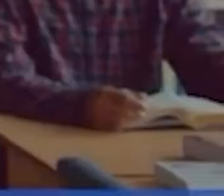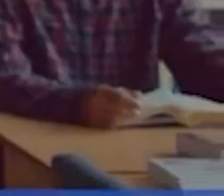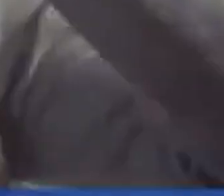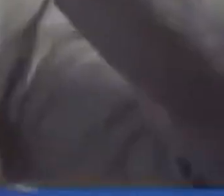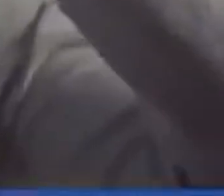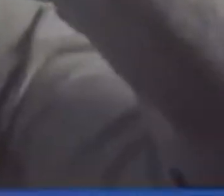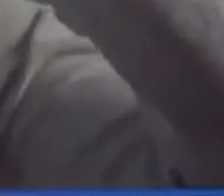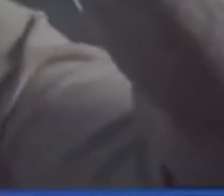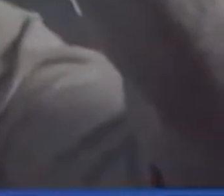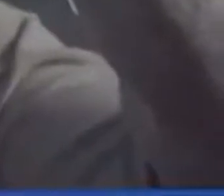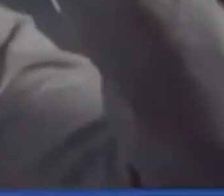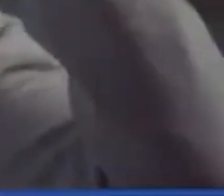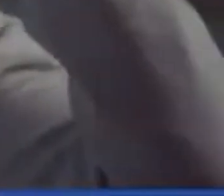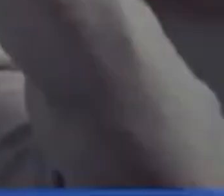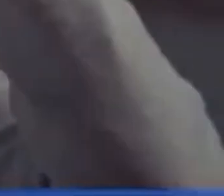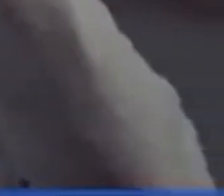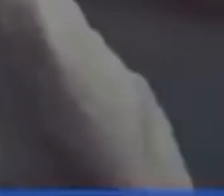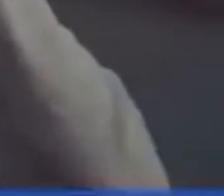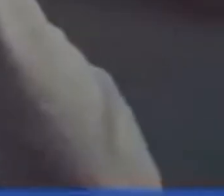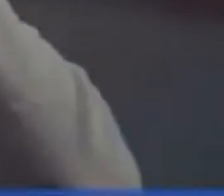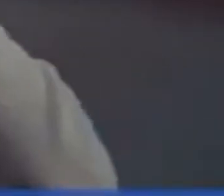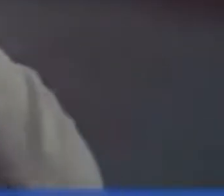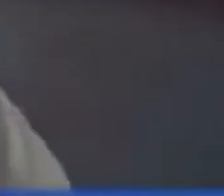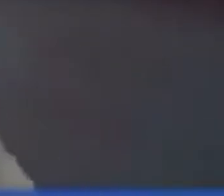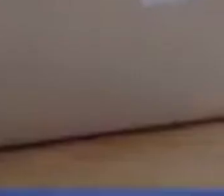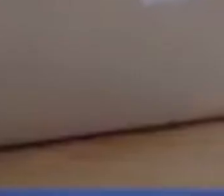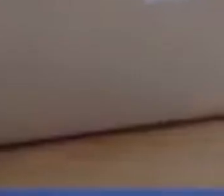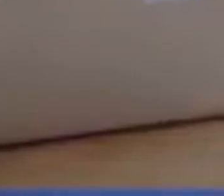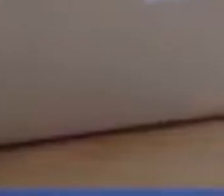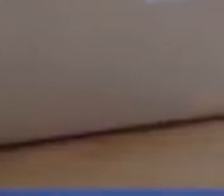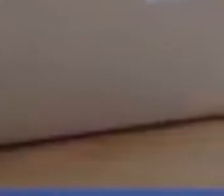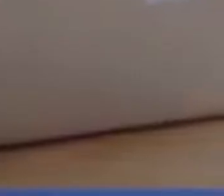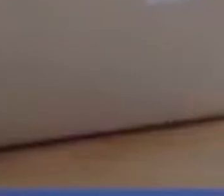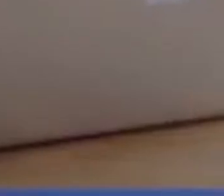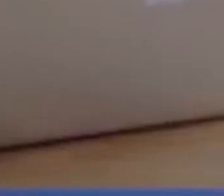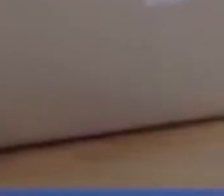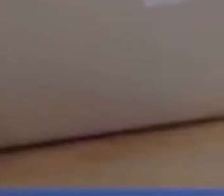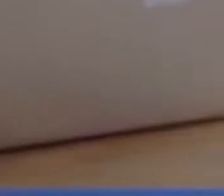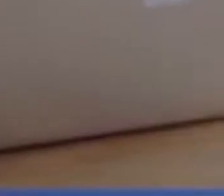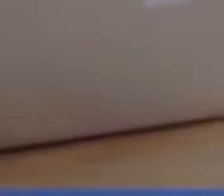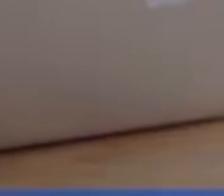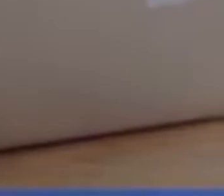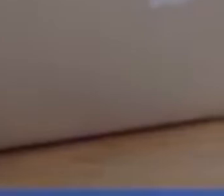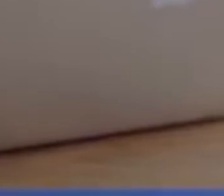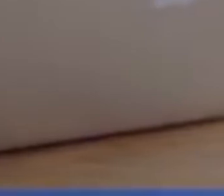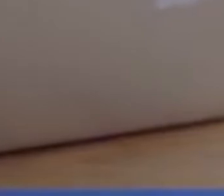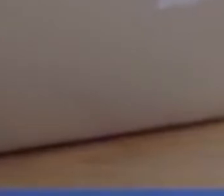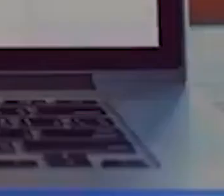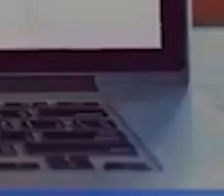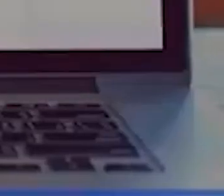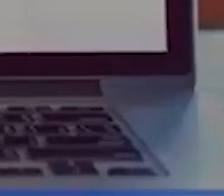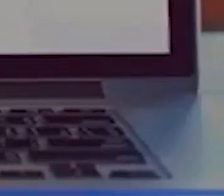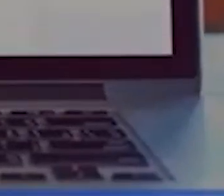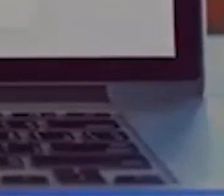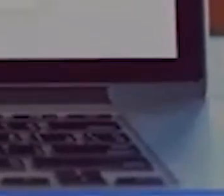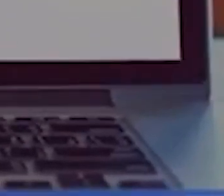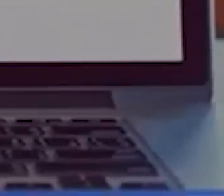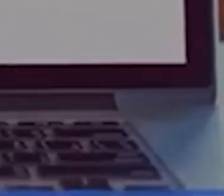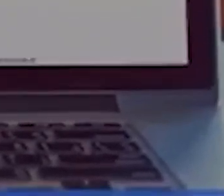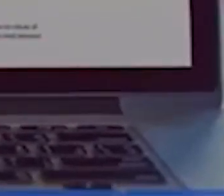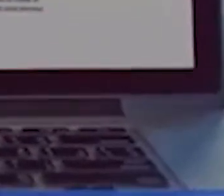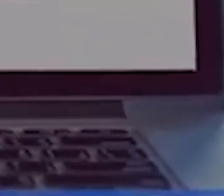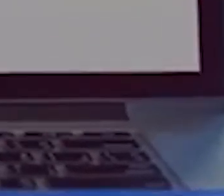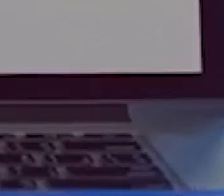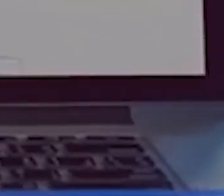Como as cidades vão responder às necessidades dos cidadãos? As respostas são colocar inovação e tecnologia a serviço de cada